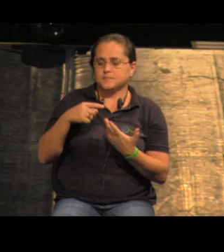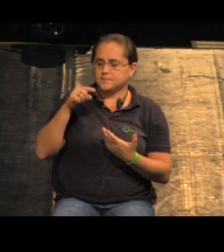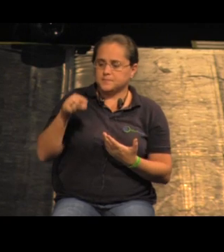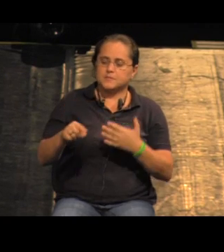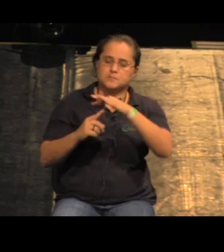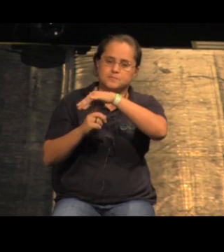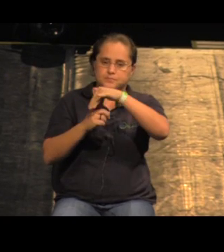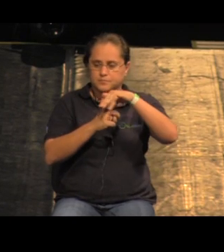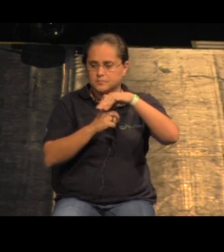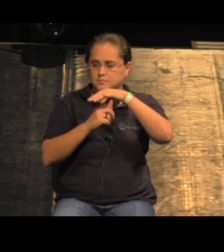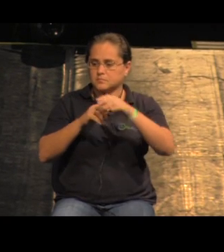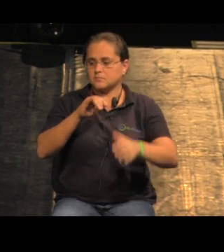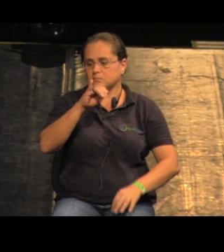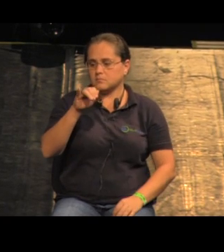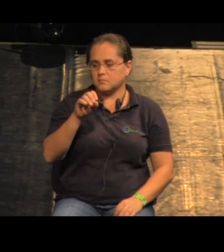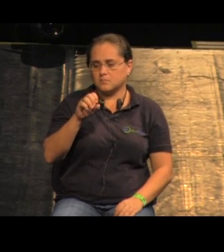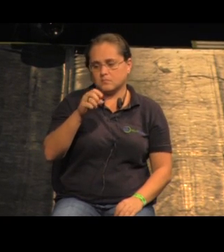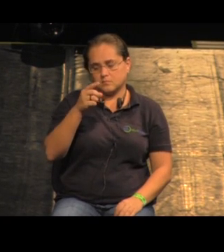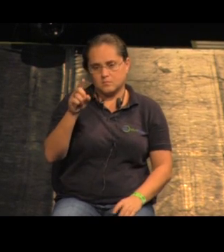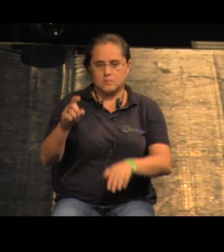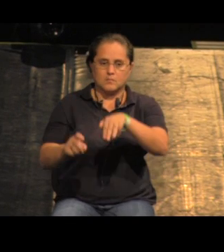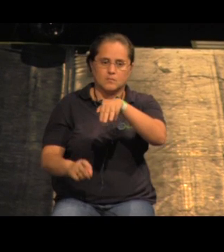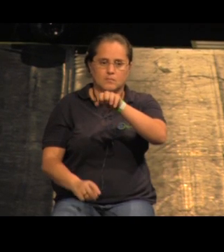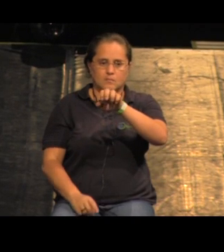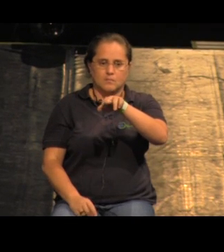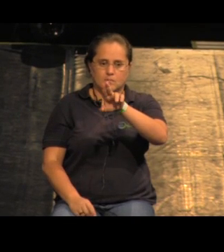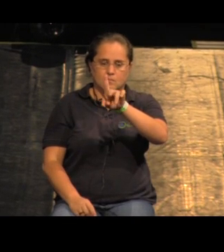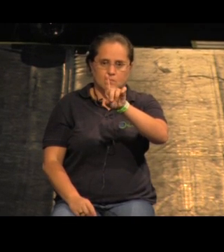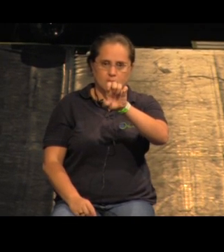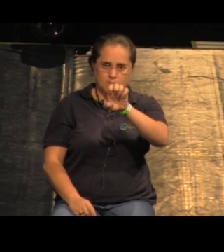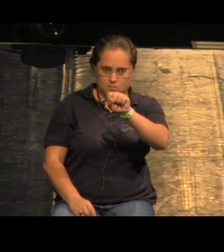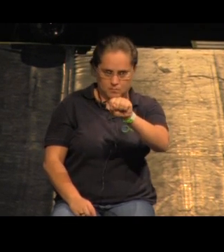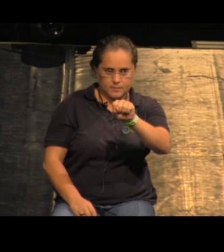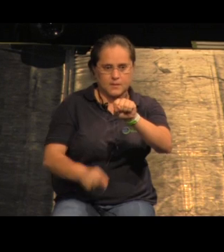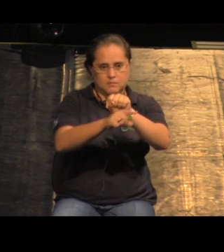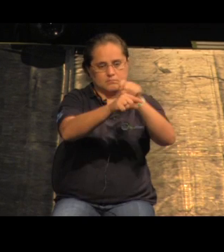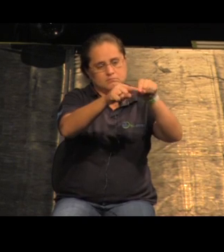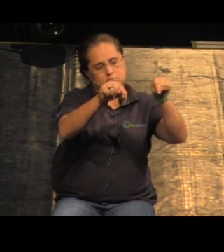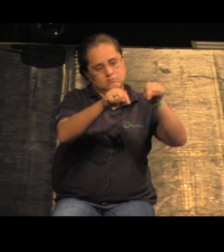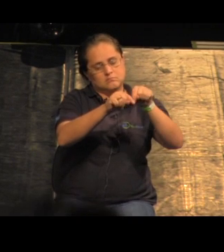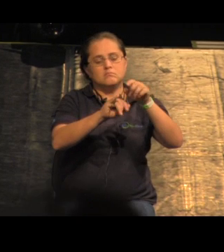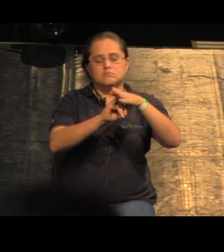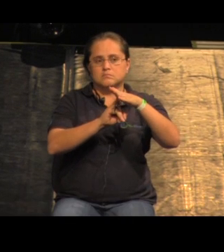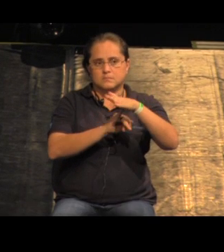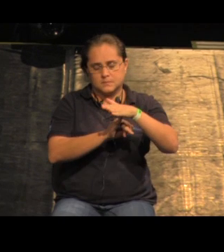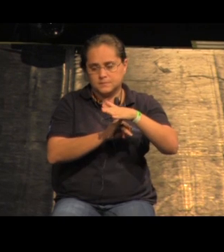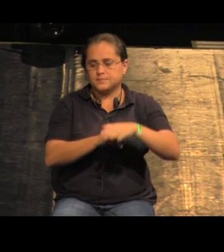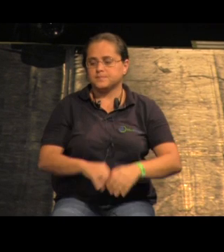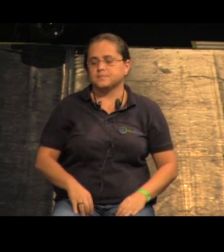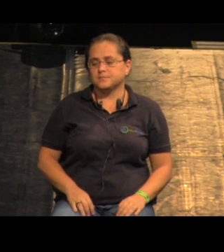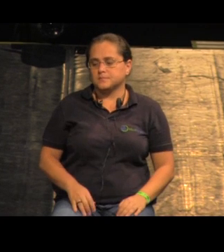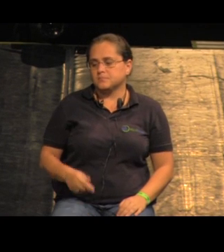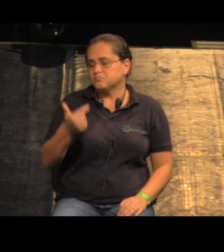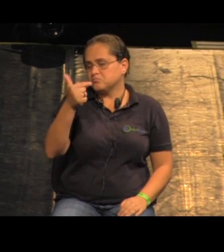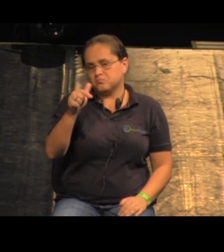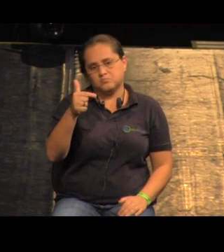Essa é a Praça João Mendes, para quem não conhece. É uma área institucional do centro. Praticamente